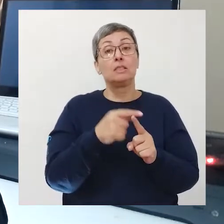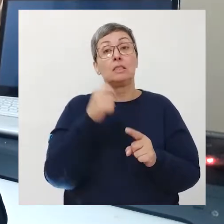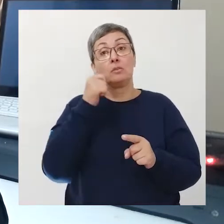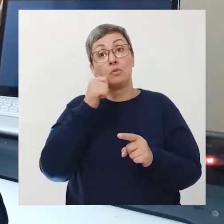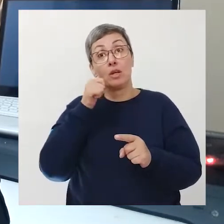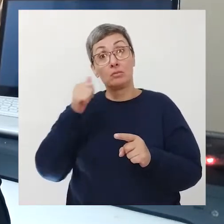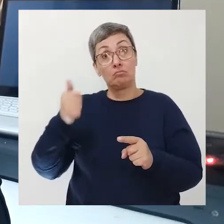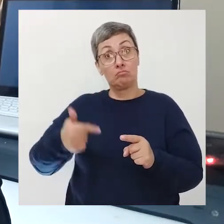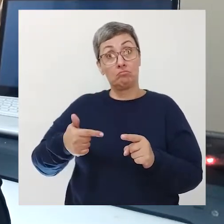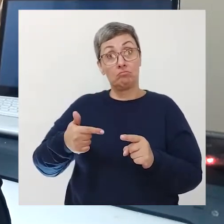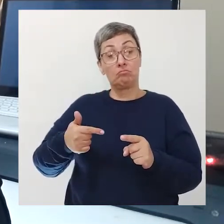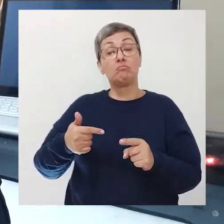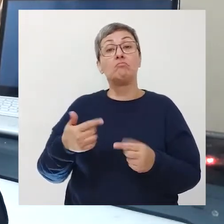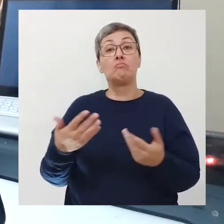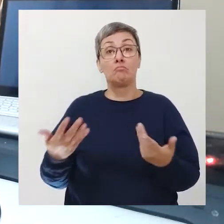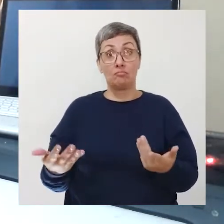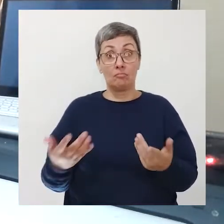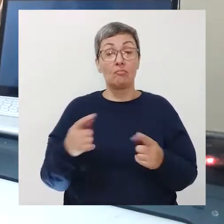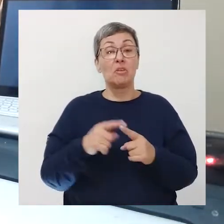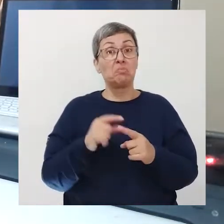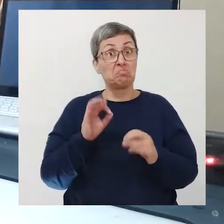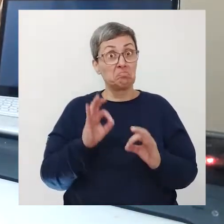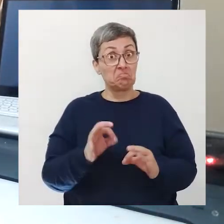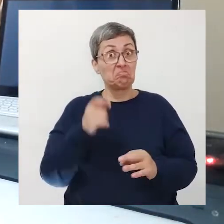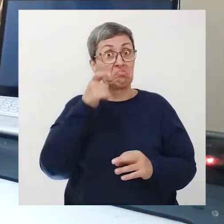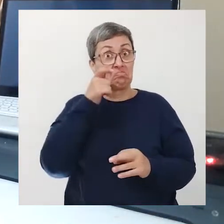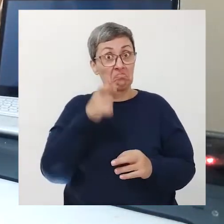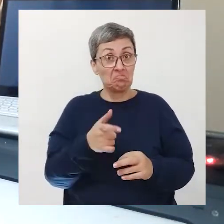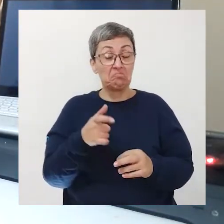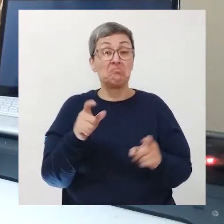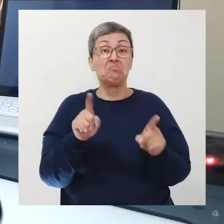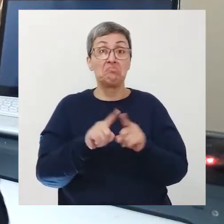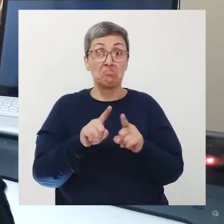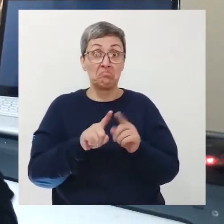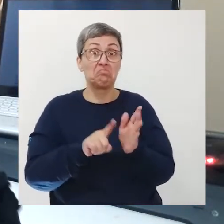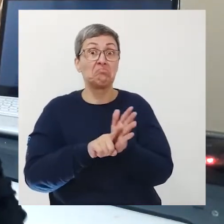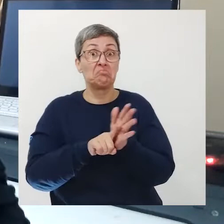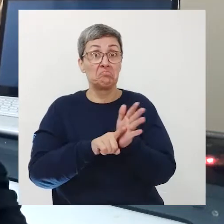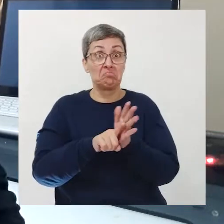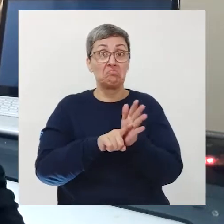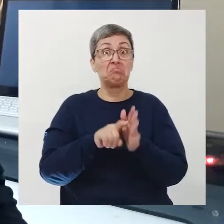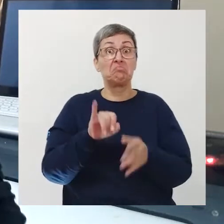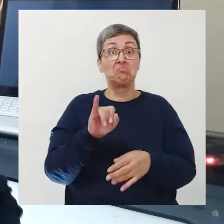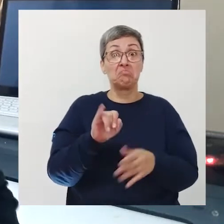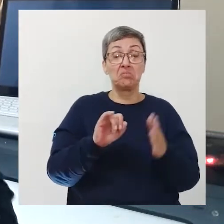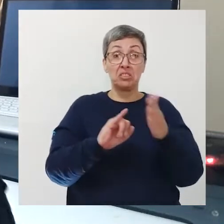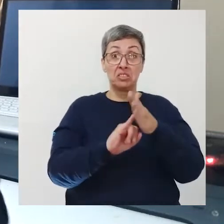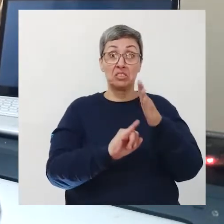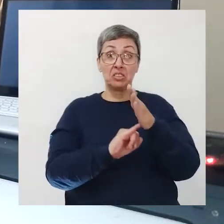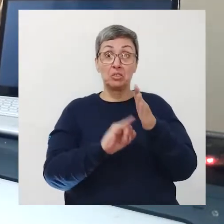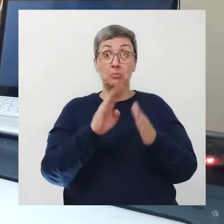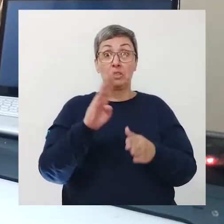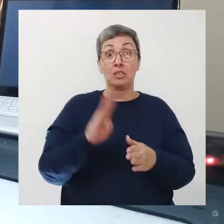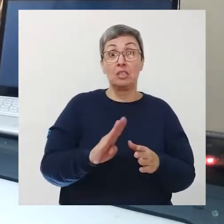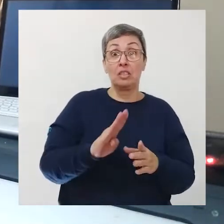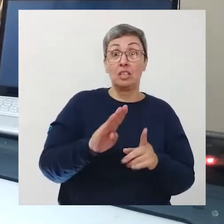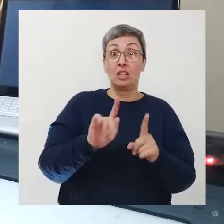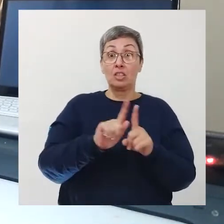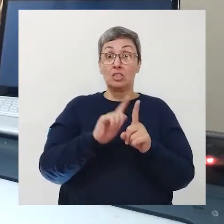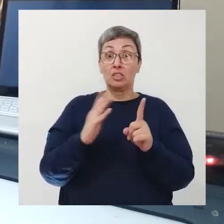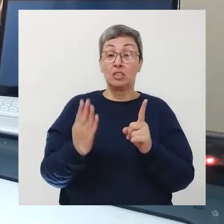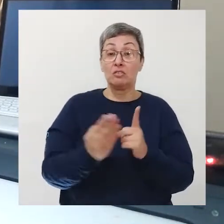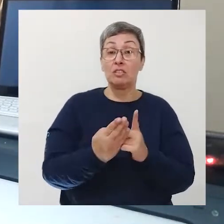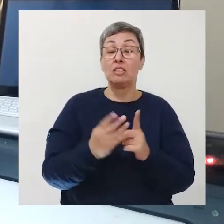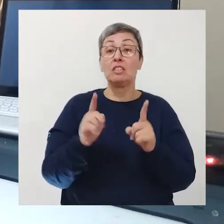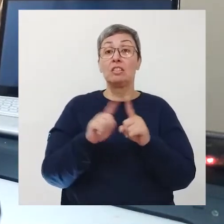à das mulheres Olha que fato interessante que traz essa pesquisa do Instituto Brasileiro de Geografia e